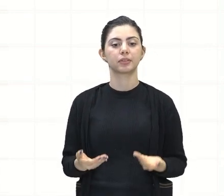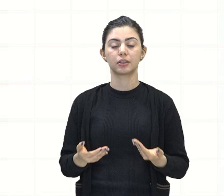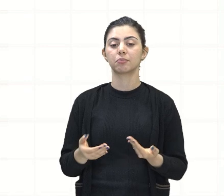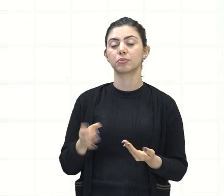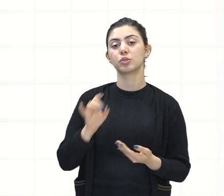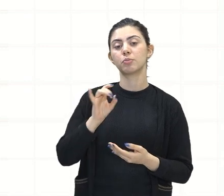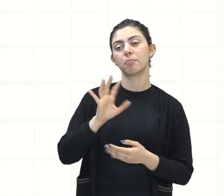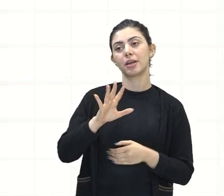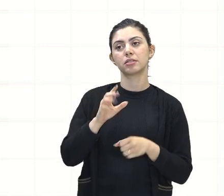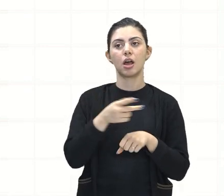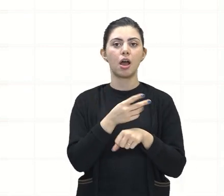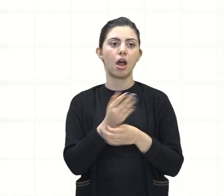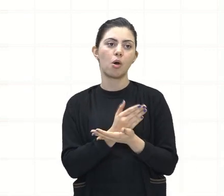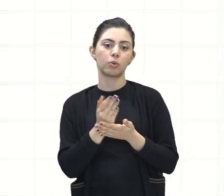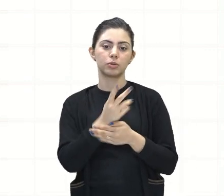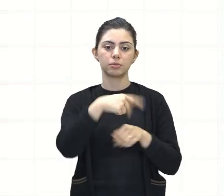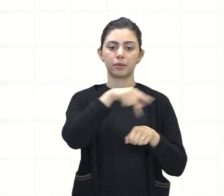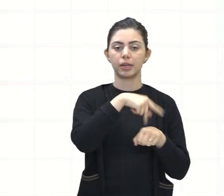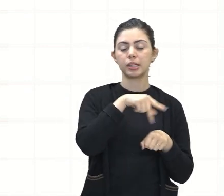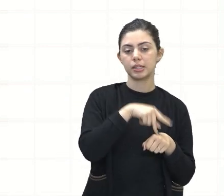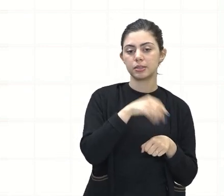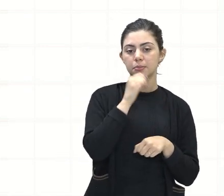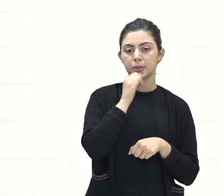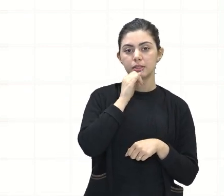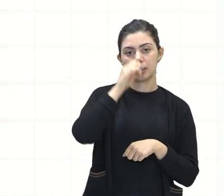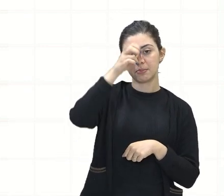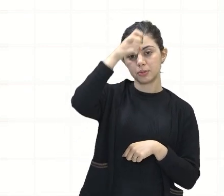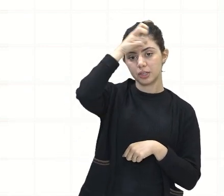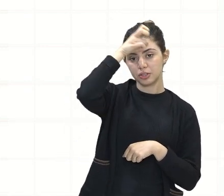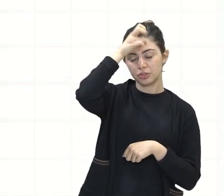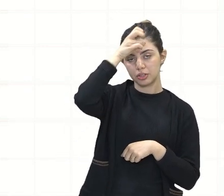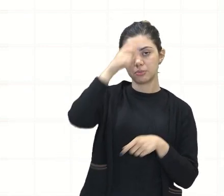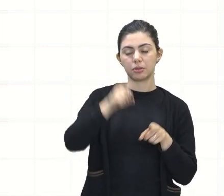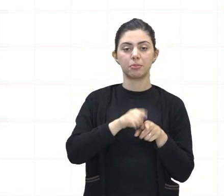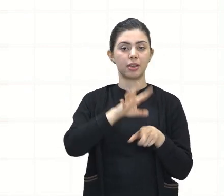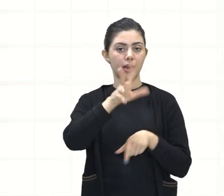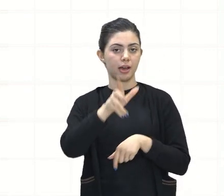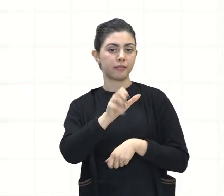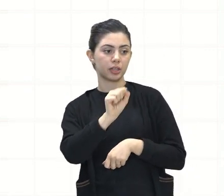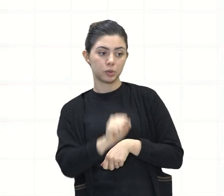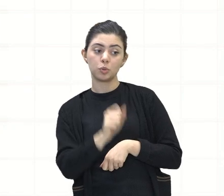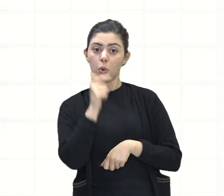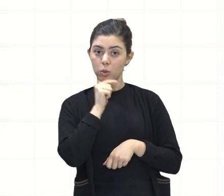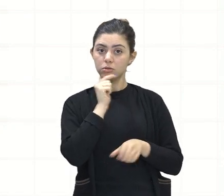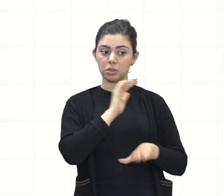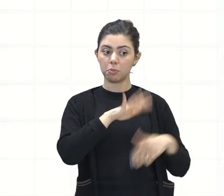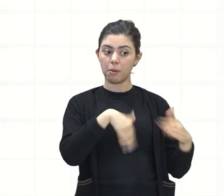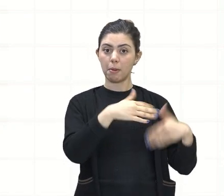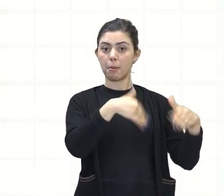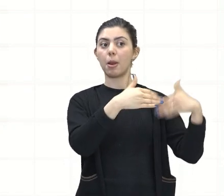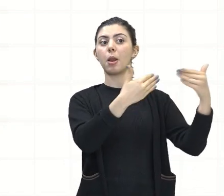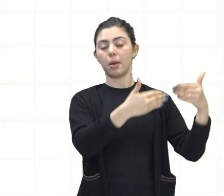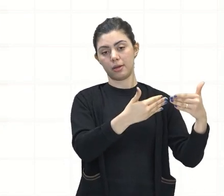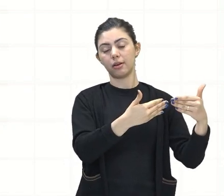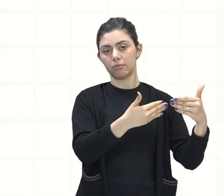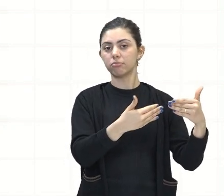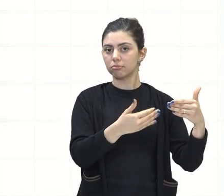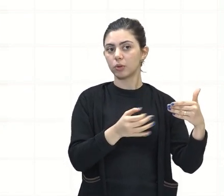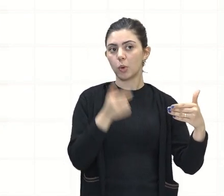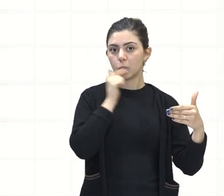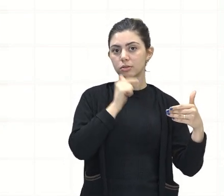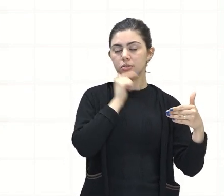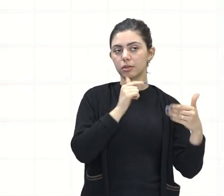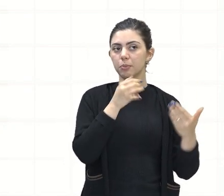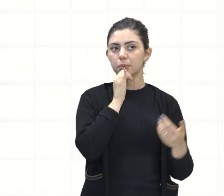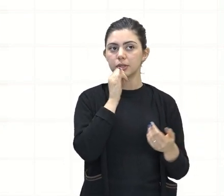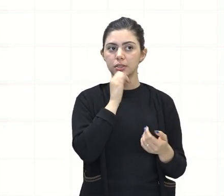exceção de alguns países, como é o caso do Egito e também da África do Sul, que conseguiram destaque maior quando o critério é a questão